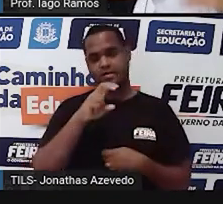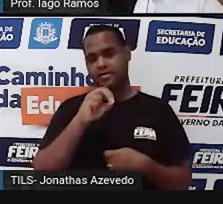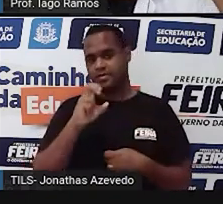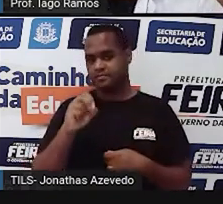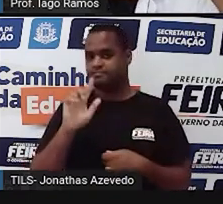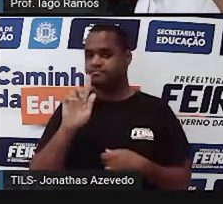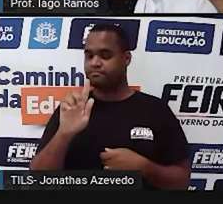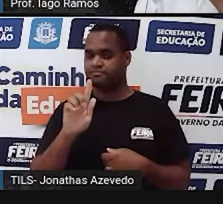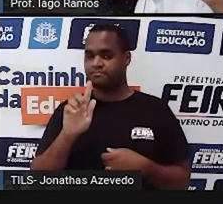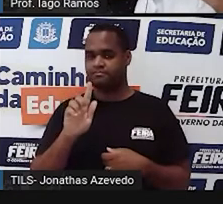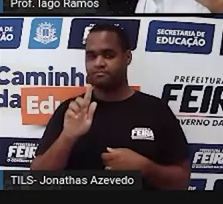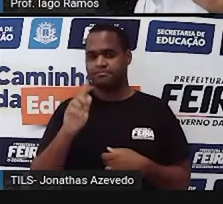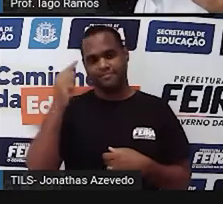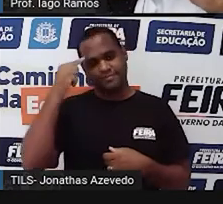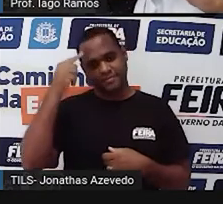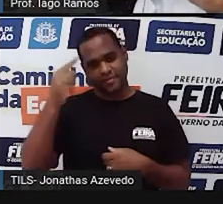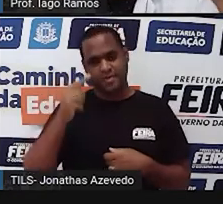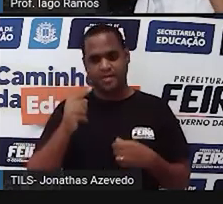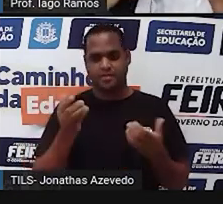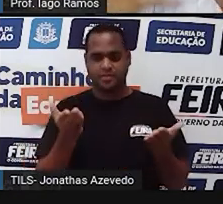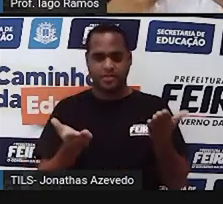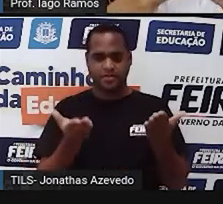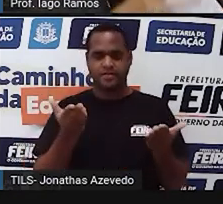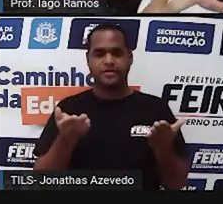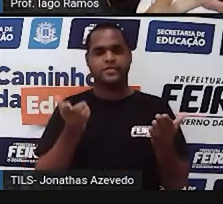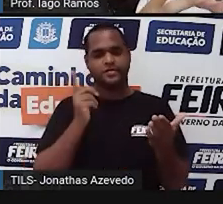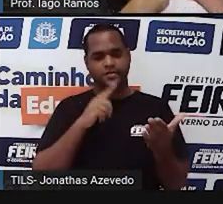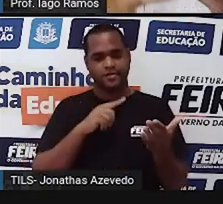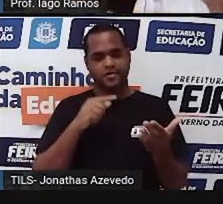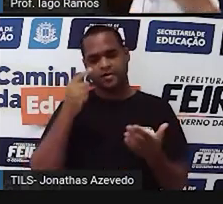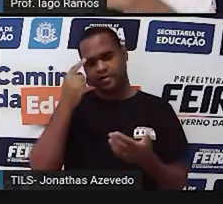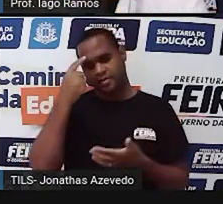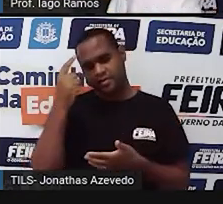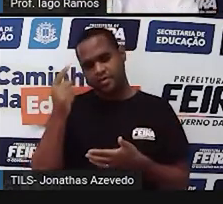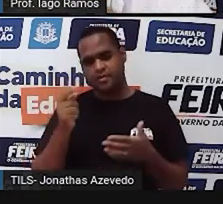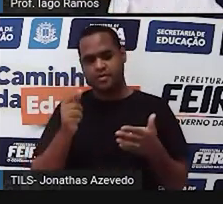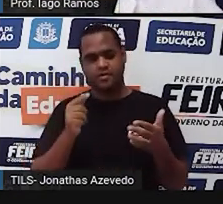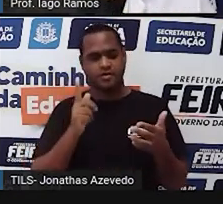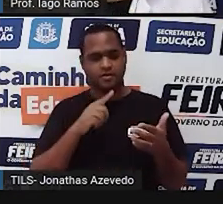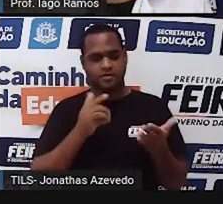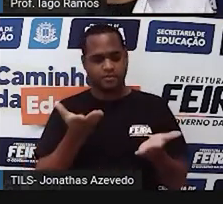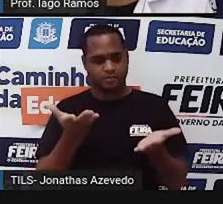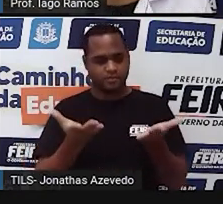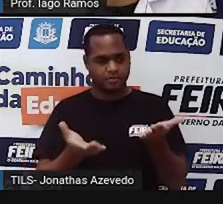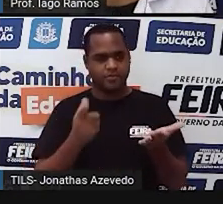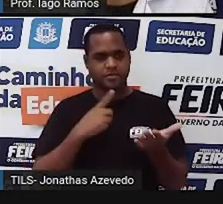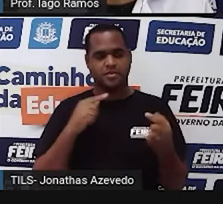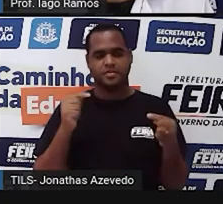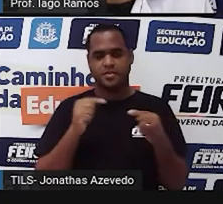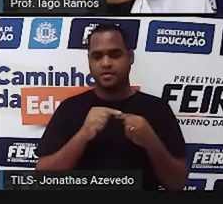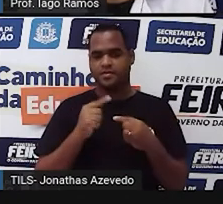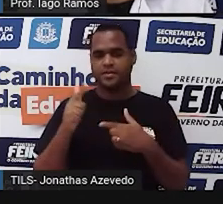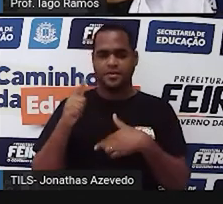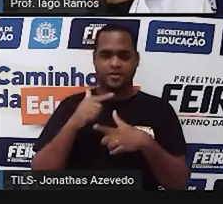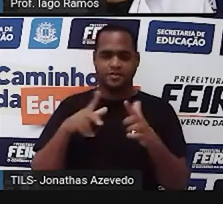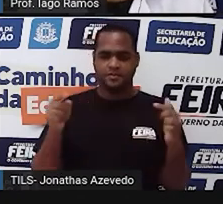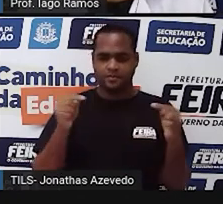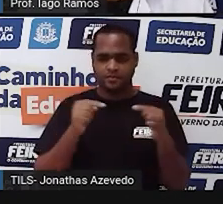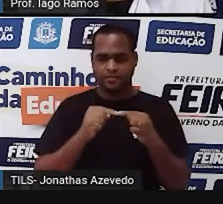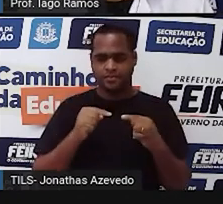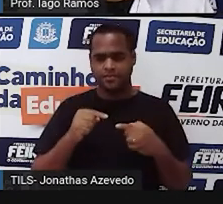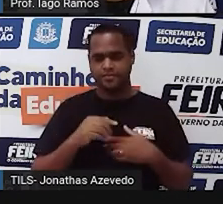porque os pratos estão equilibrados. O que tá em um prato tem que ser igual ao que tá no outro. Certo?